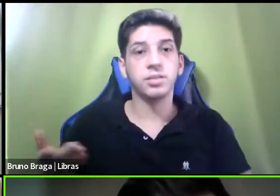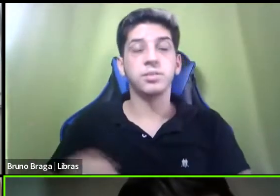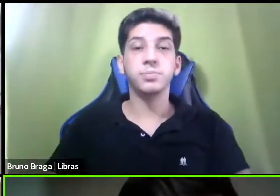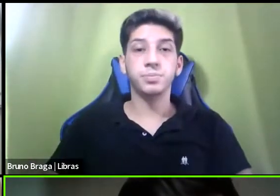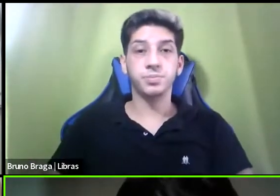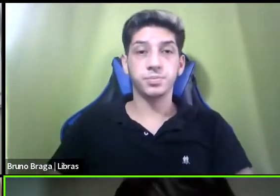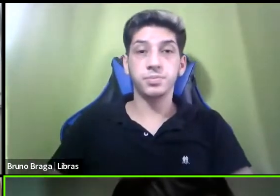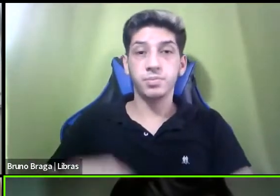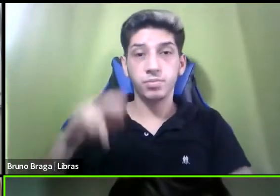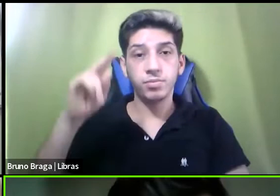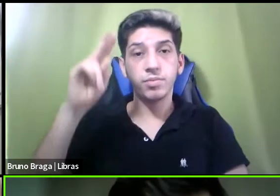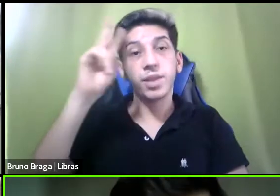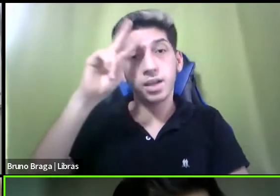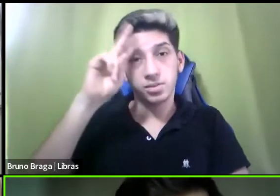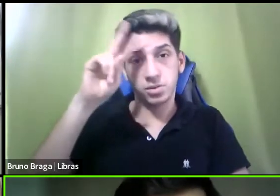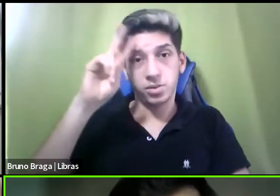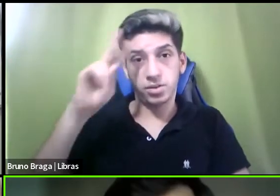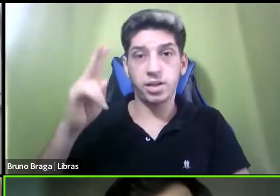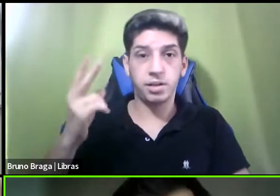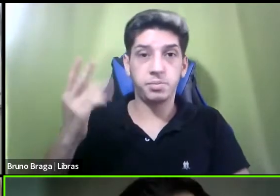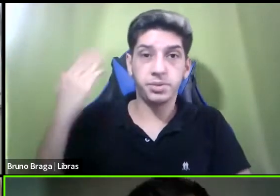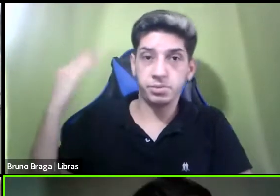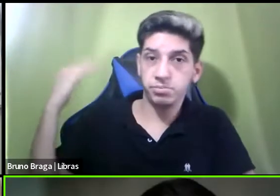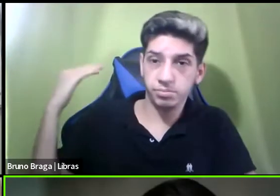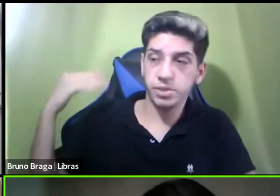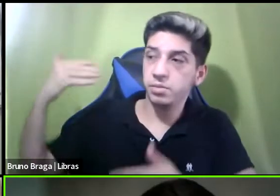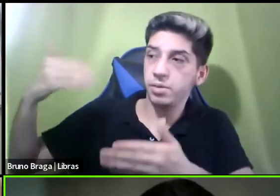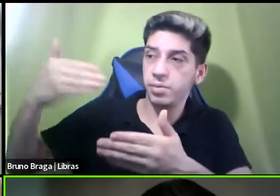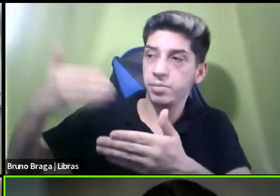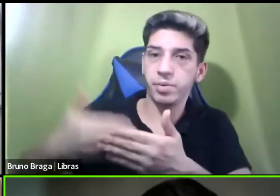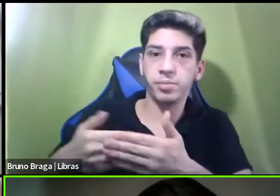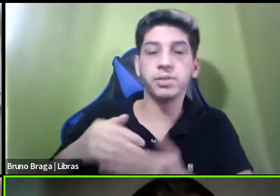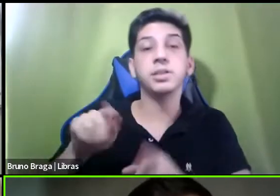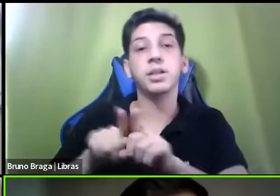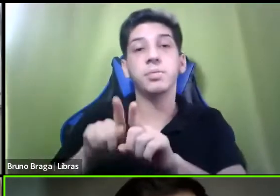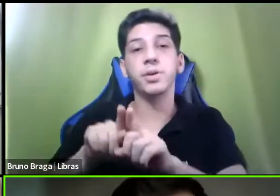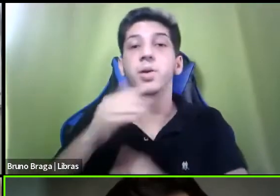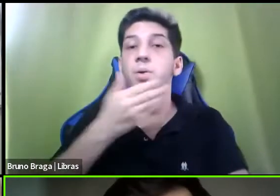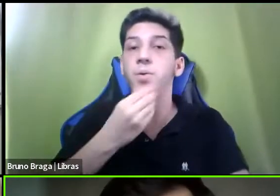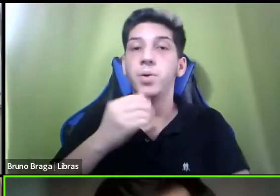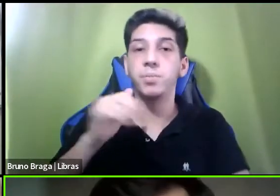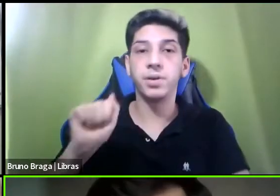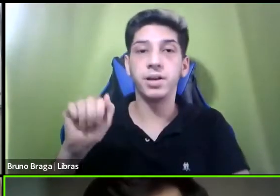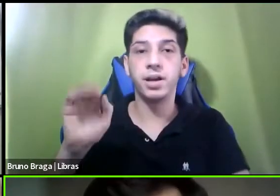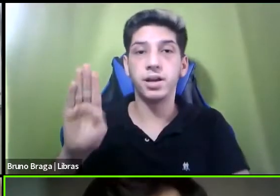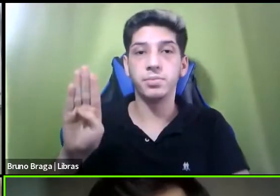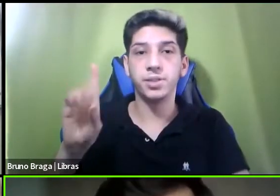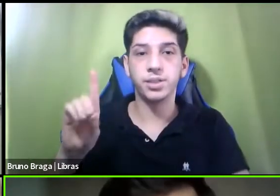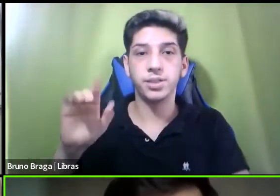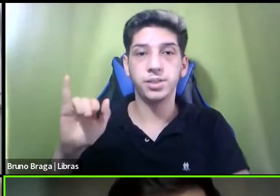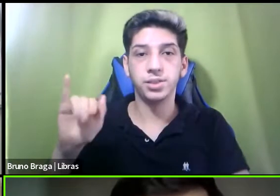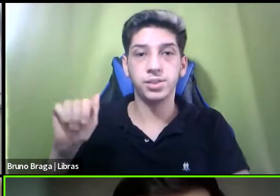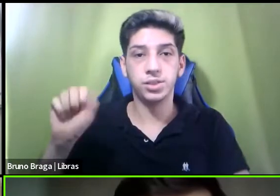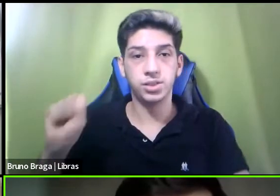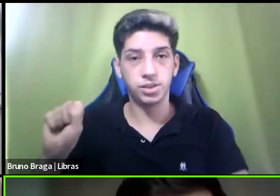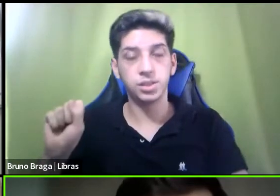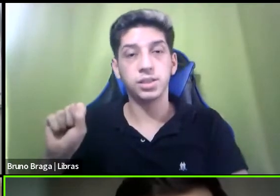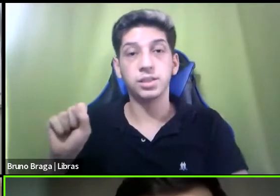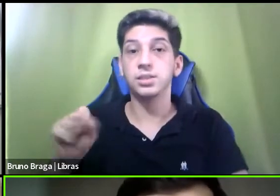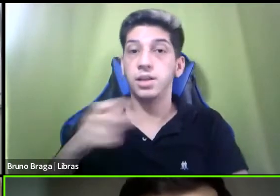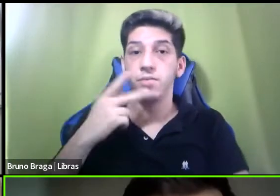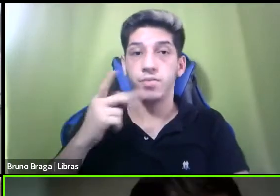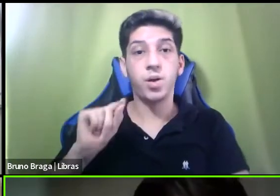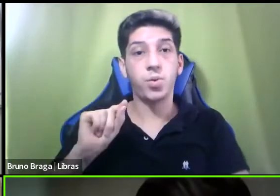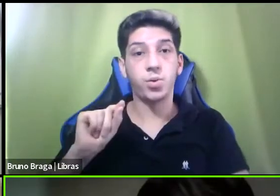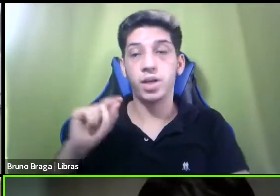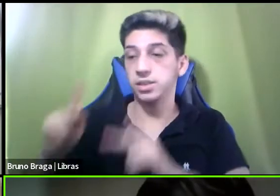historicamente falando o Abdias Nascimento ele fala que essa população a população em situação de rua